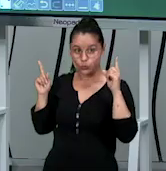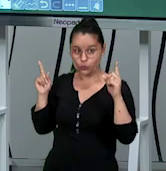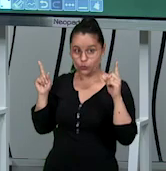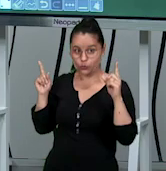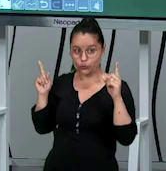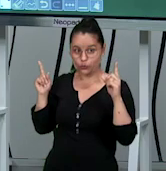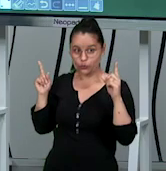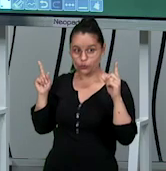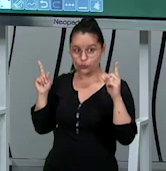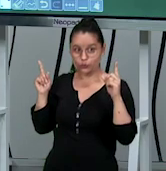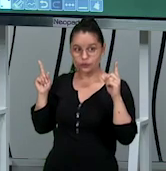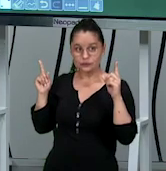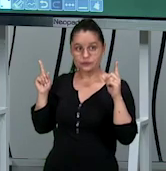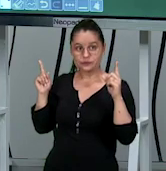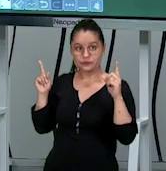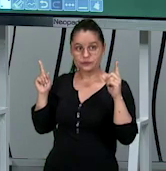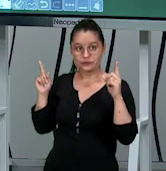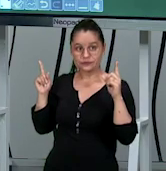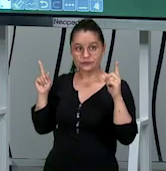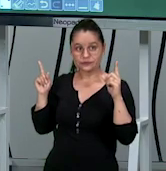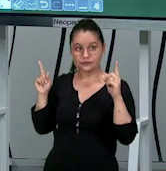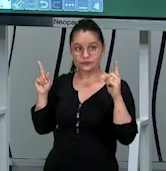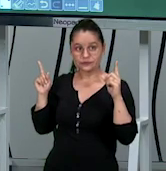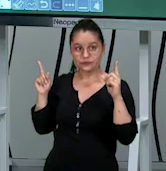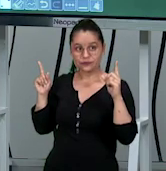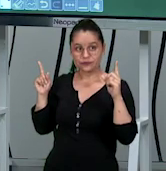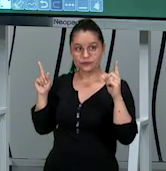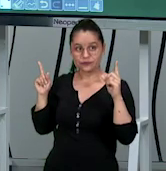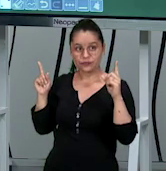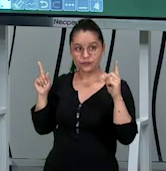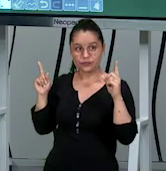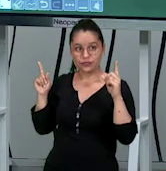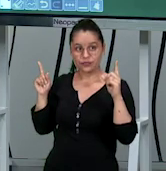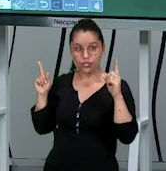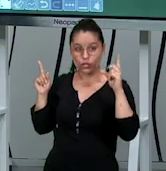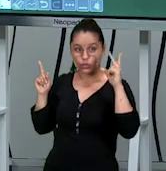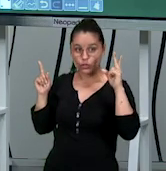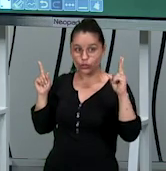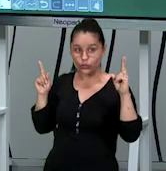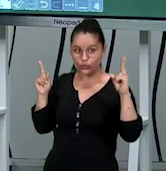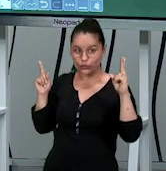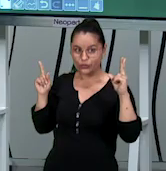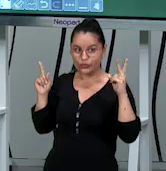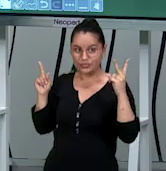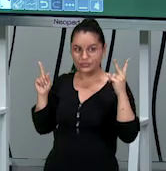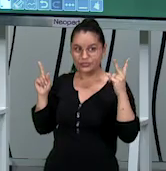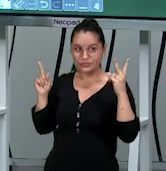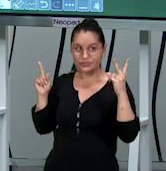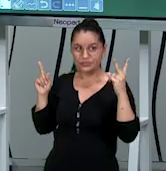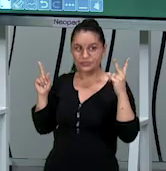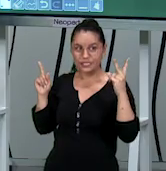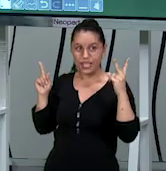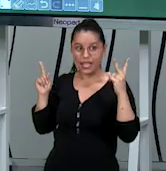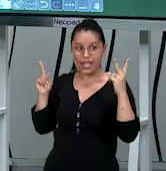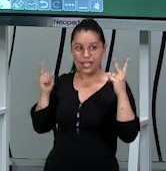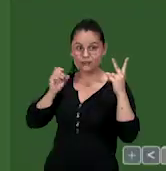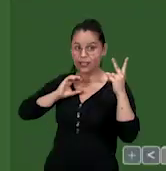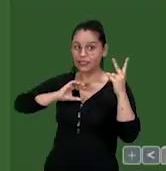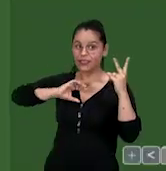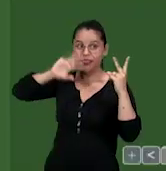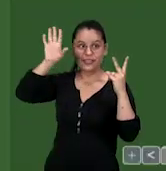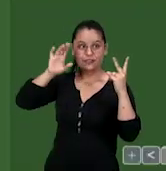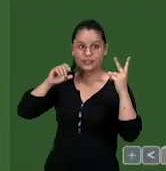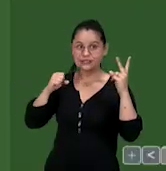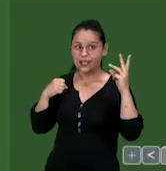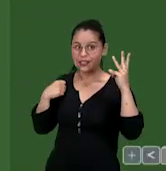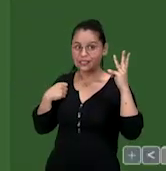ok? eu pus a bola em jogo essa pessoa joga pra outra aqui ó contou dois esse dois vai fazer um levantamento pra